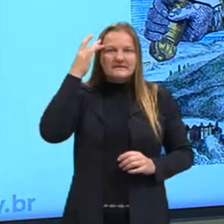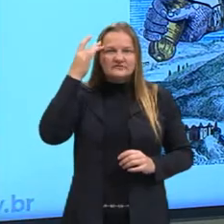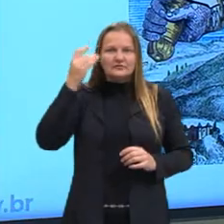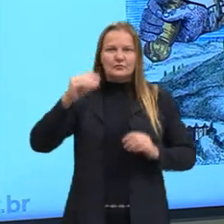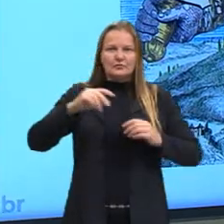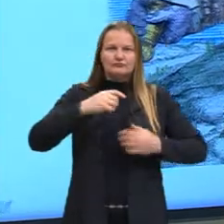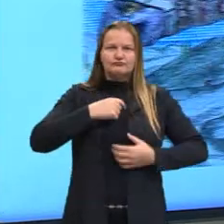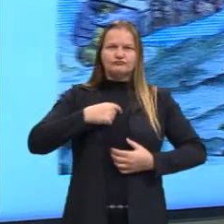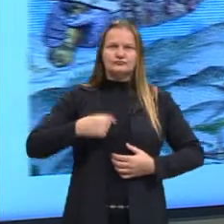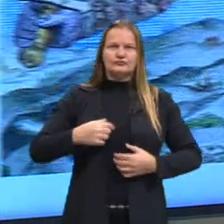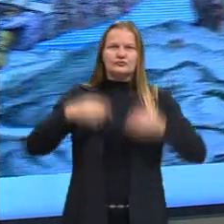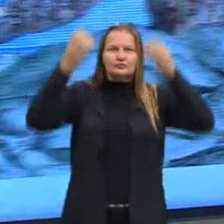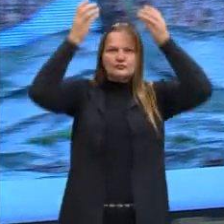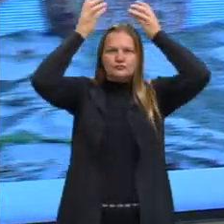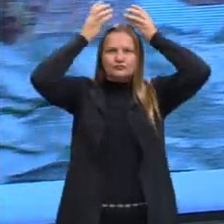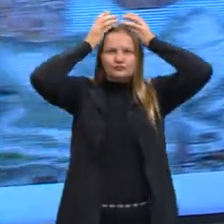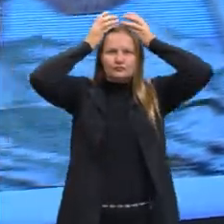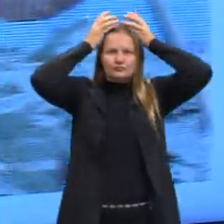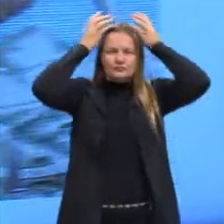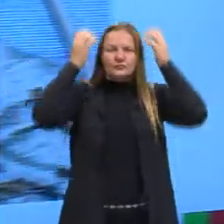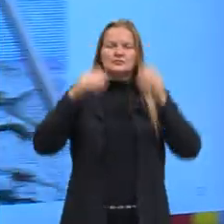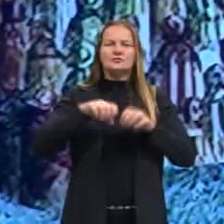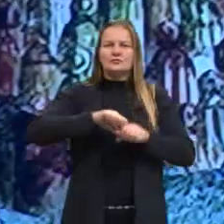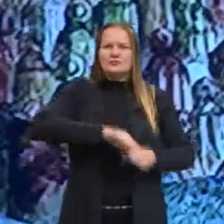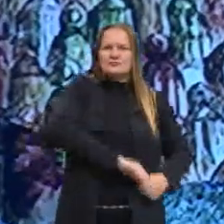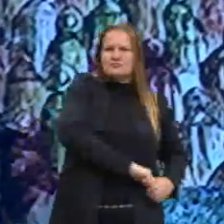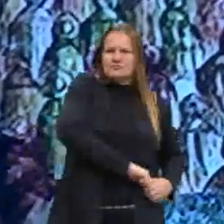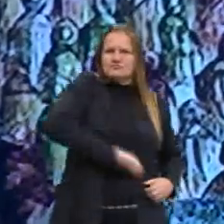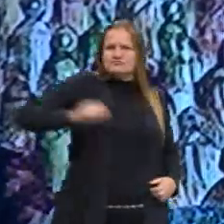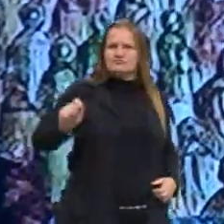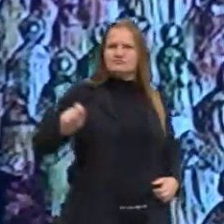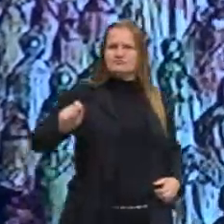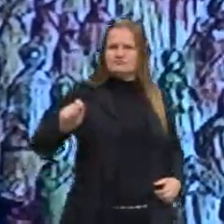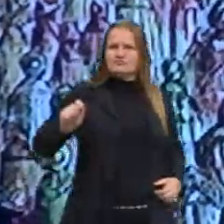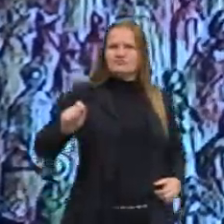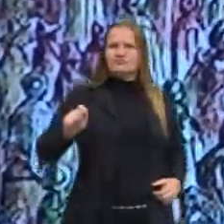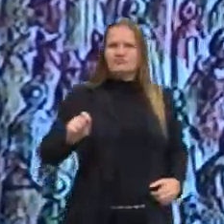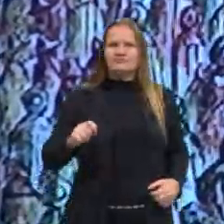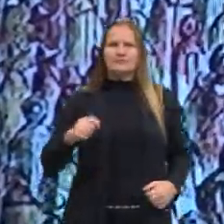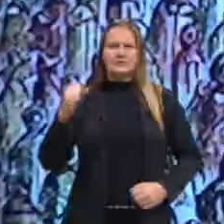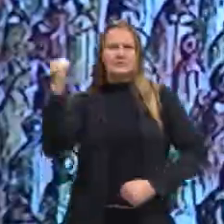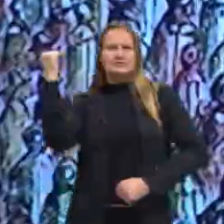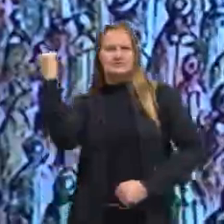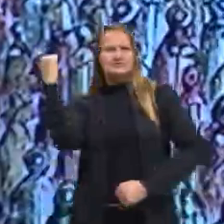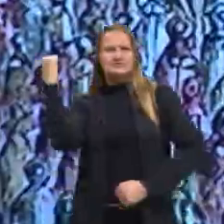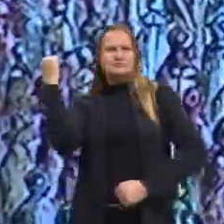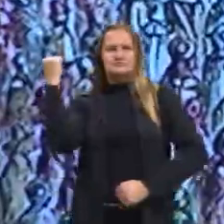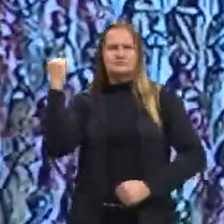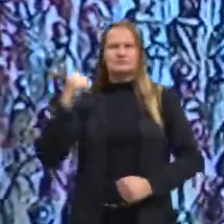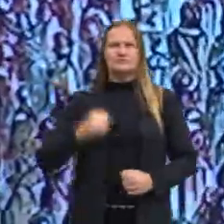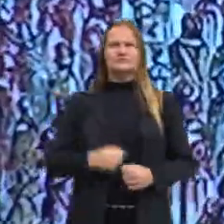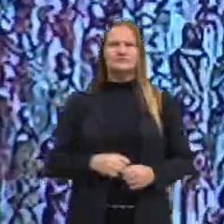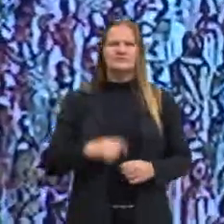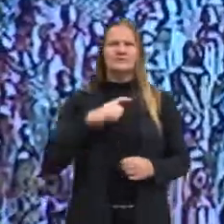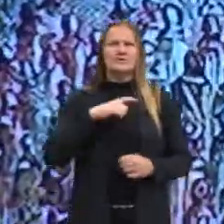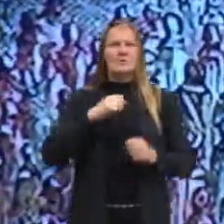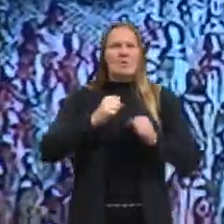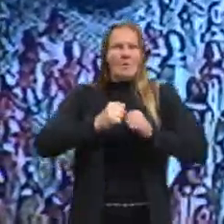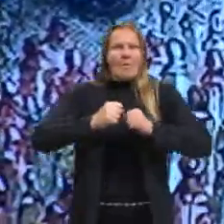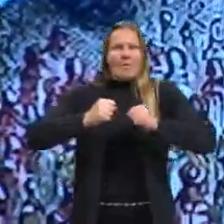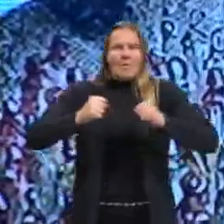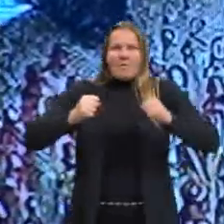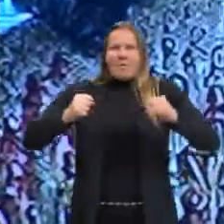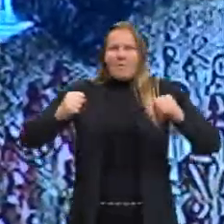está usando uma coroa, está com uma espada numa mão, uma espécie de um cetro na outra, né. E ele está gigante